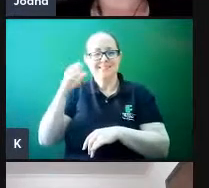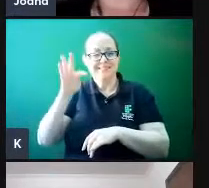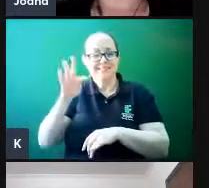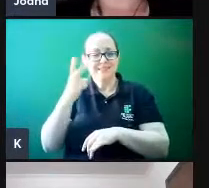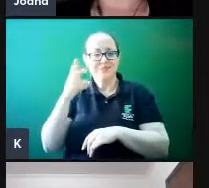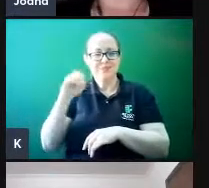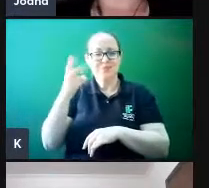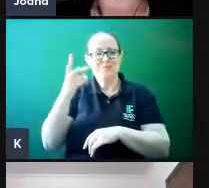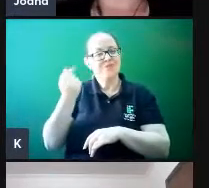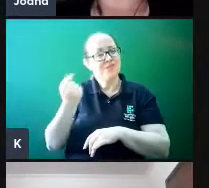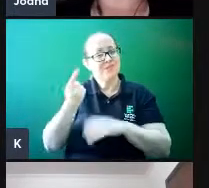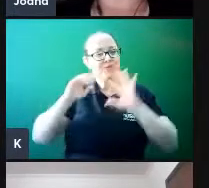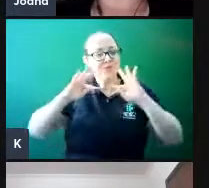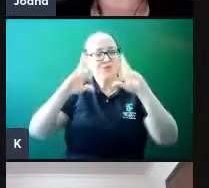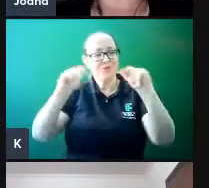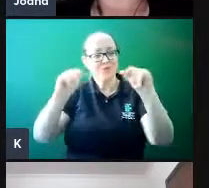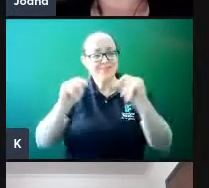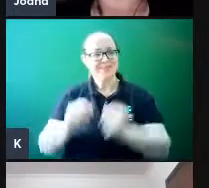para todos e todas.